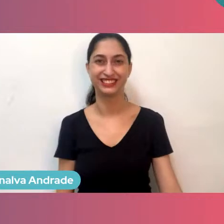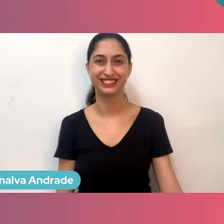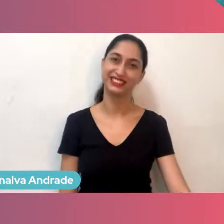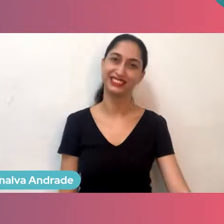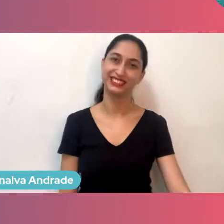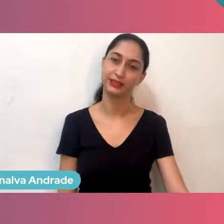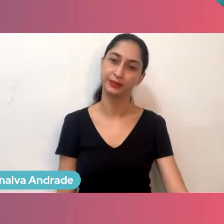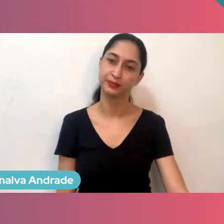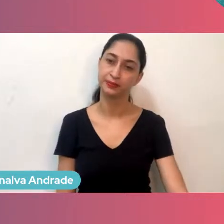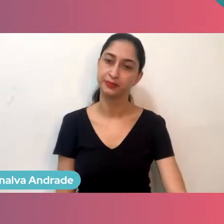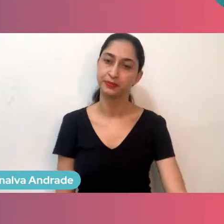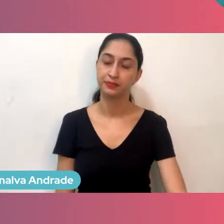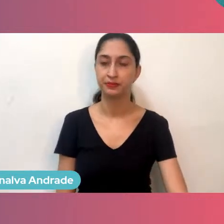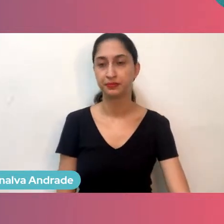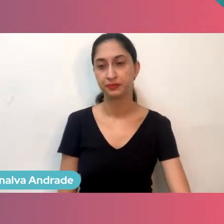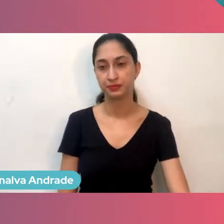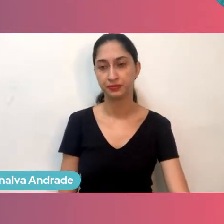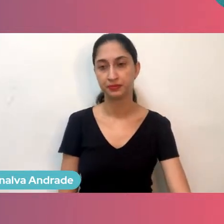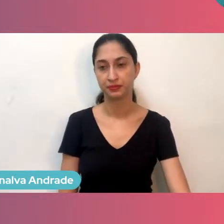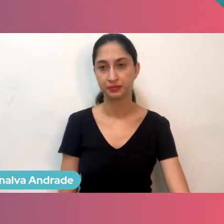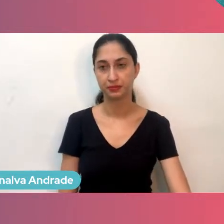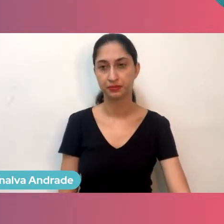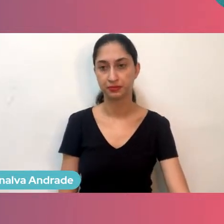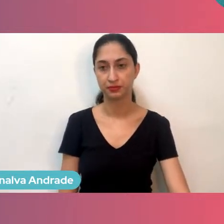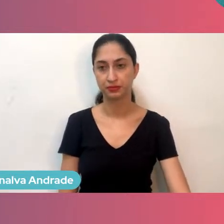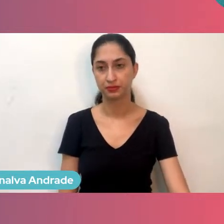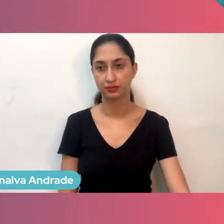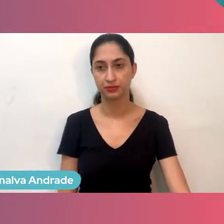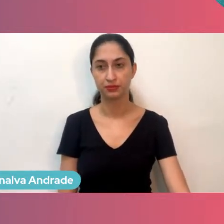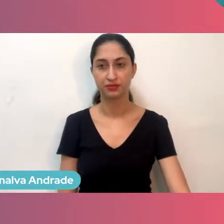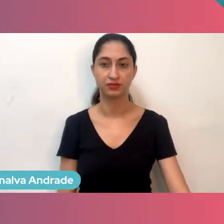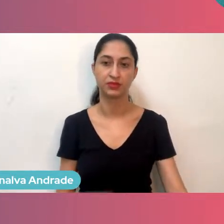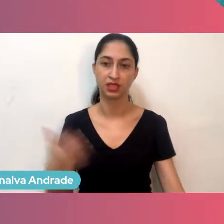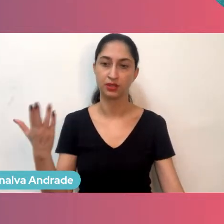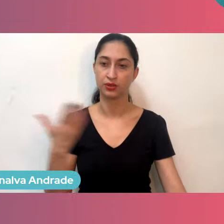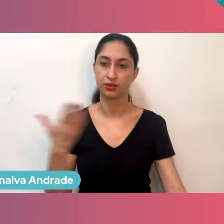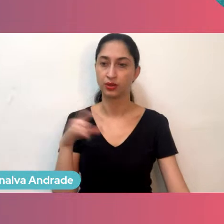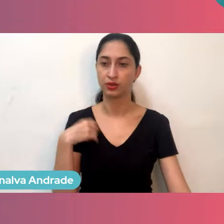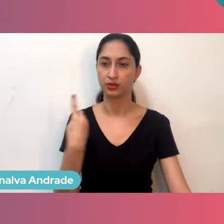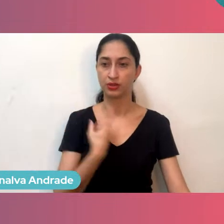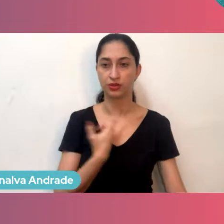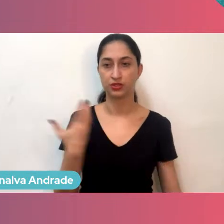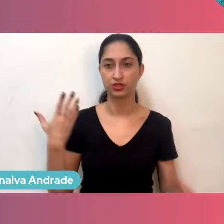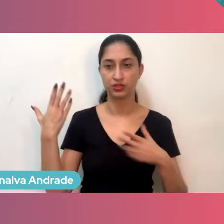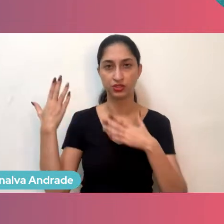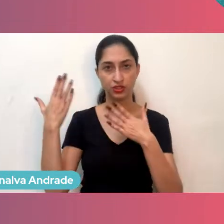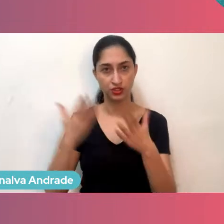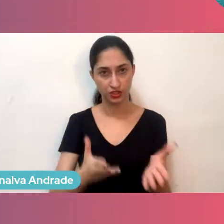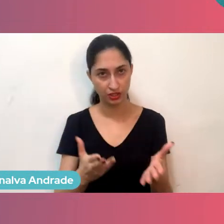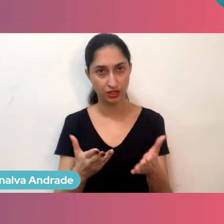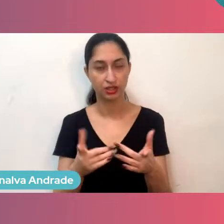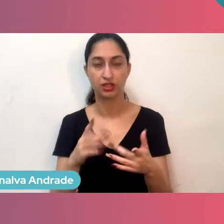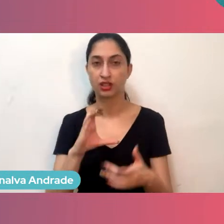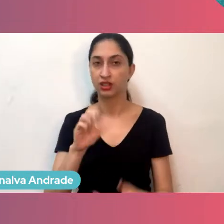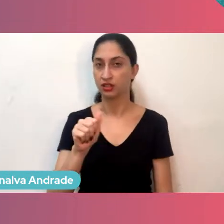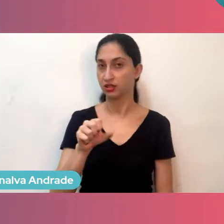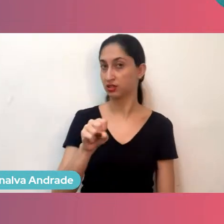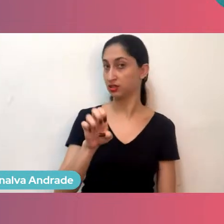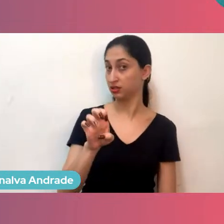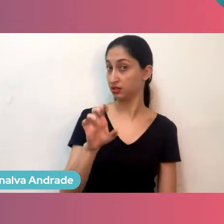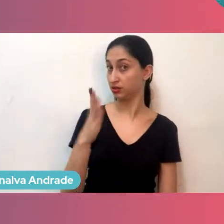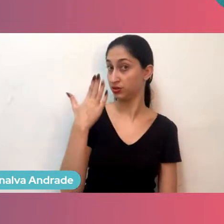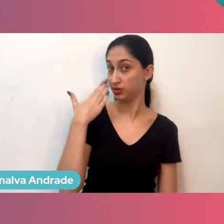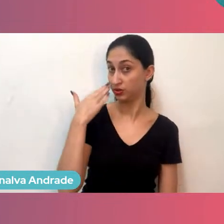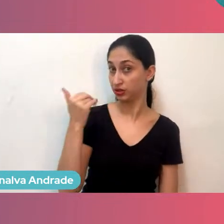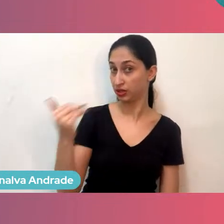Boa, e continuando agora, galera, a gente chega no momento aqui do evento onde a gente traz um case, né, a gente traz um case de sucesso, uma